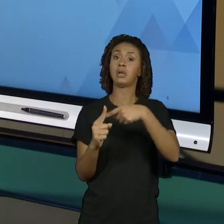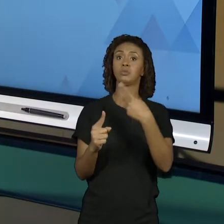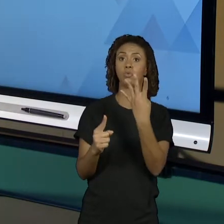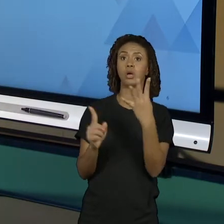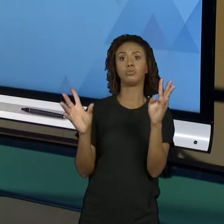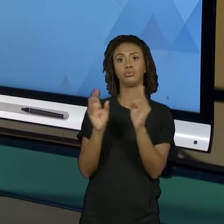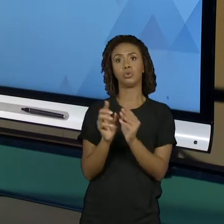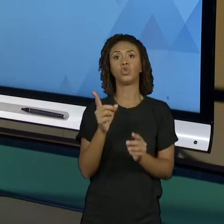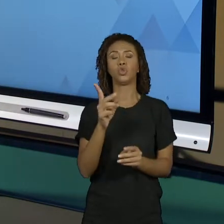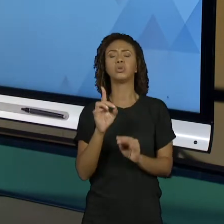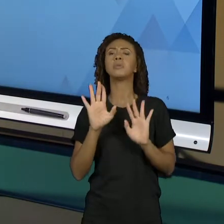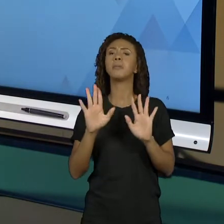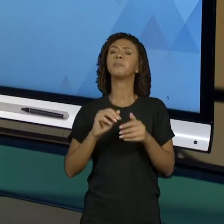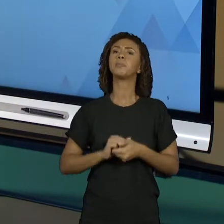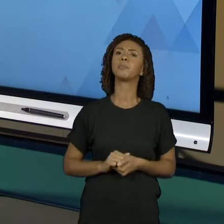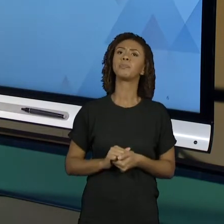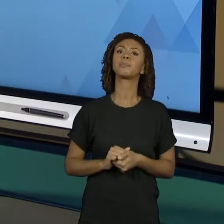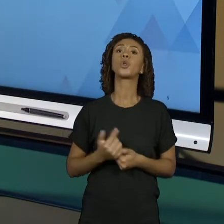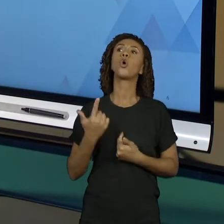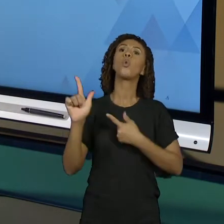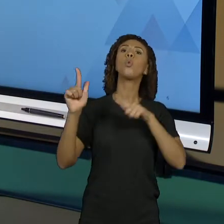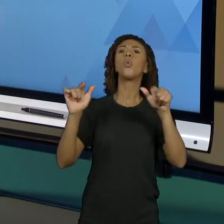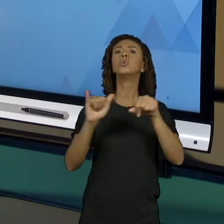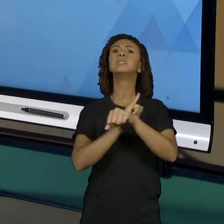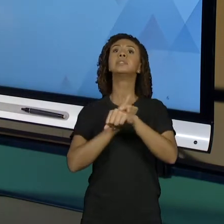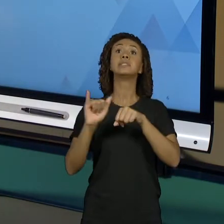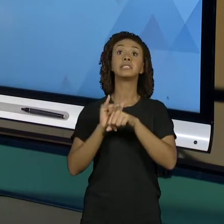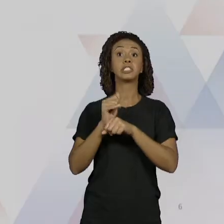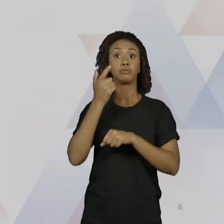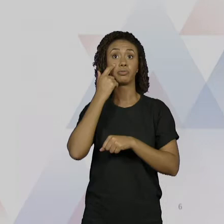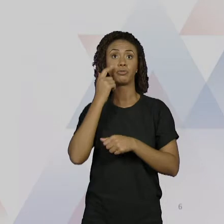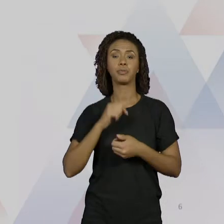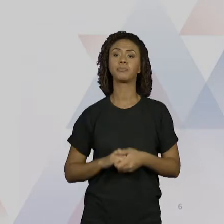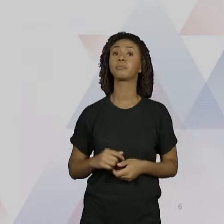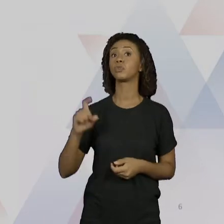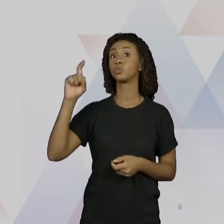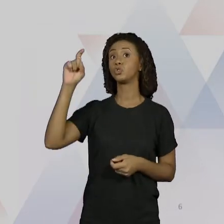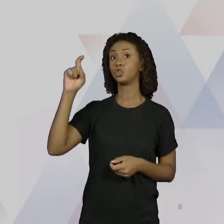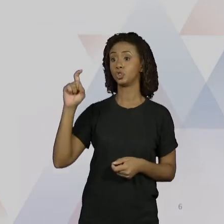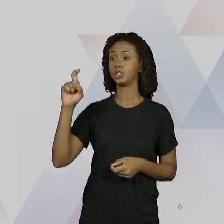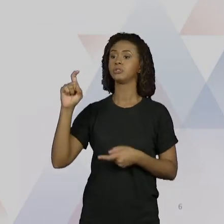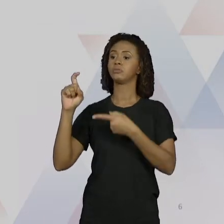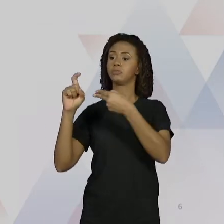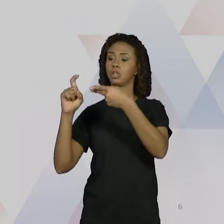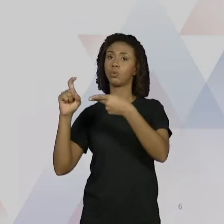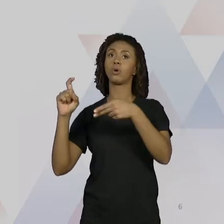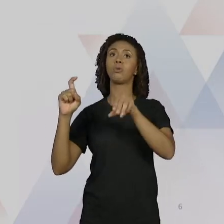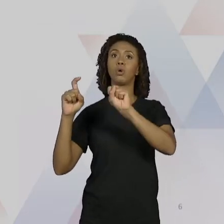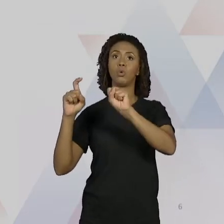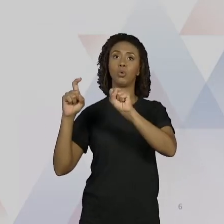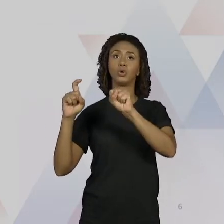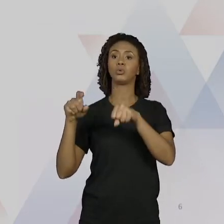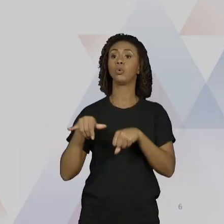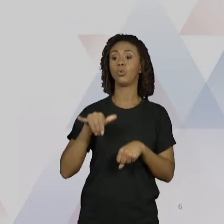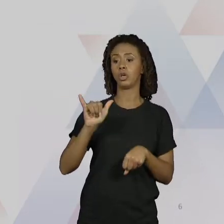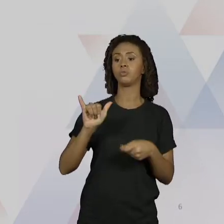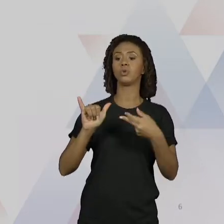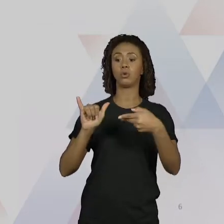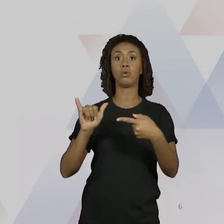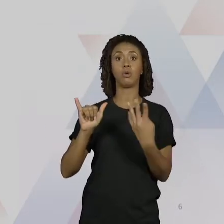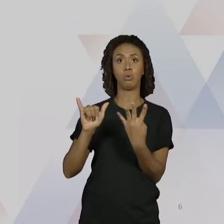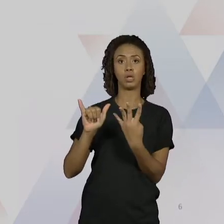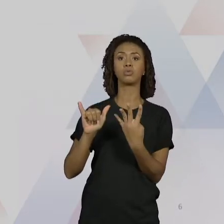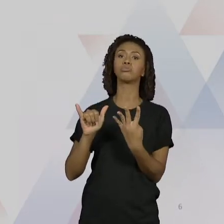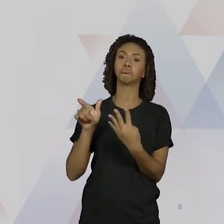Bom, procurando outras soluções, lembra? O x igual a 8 e o y igual a 4 foi a solução que eu achei.